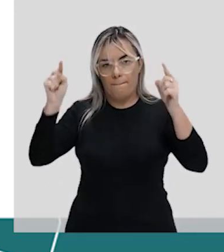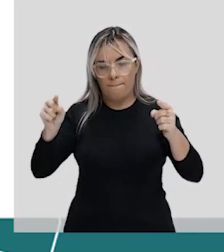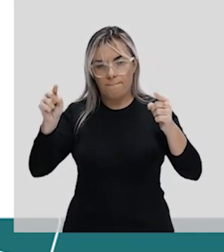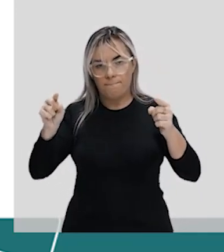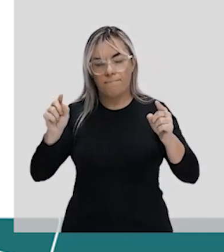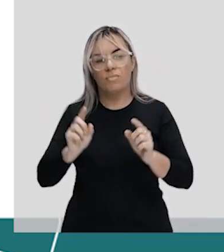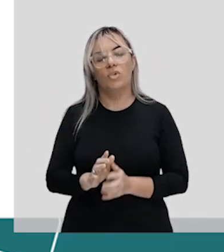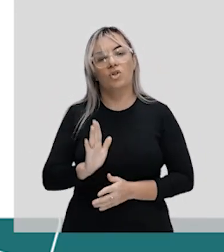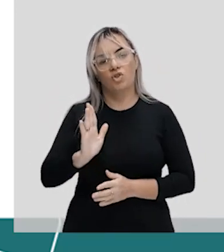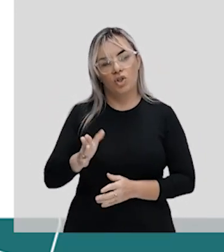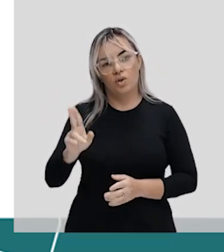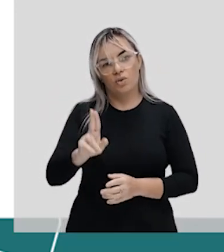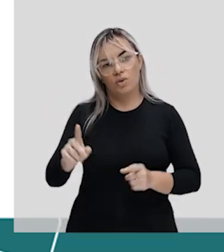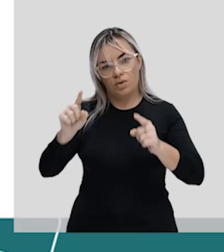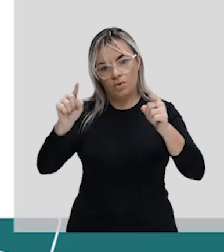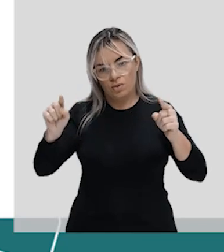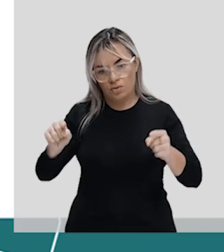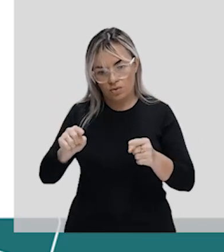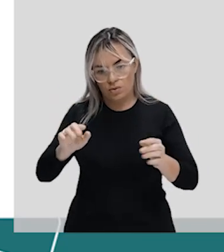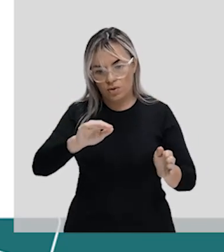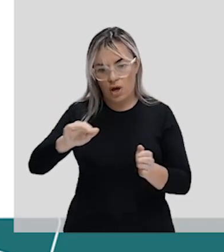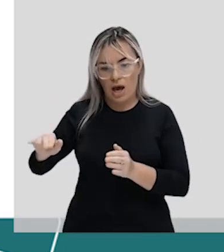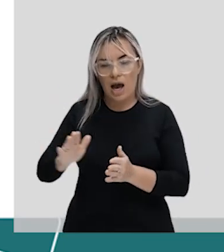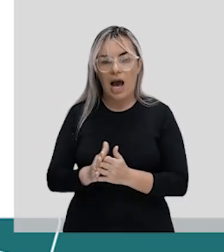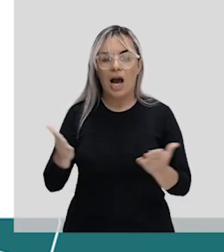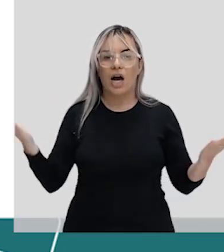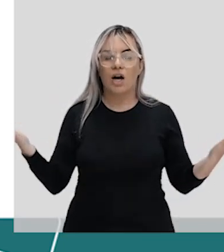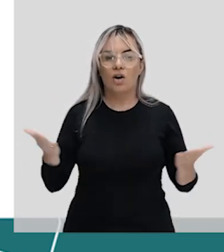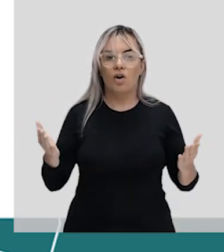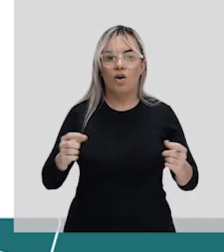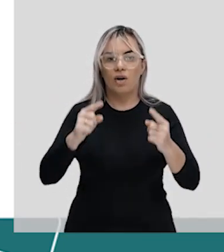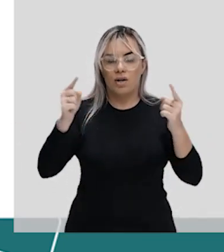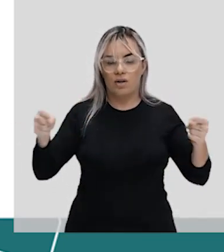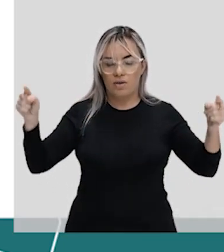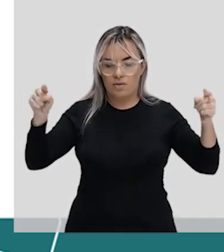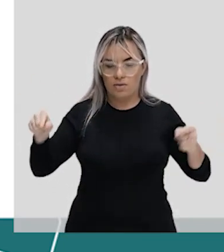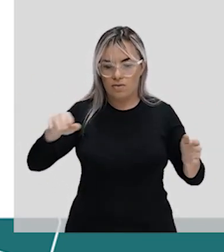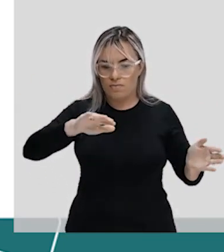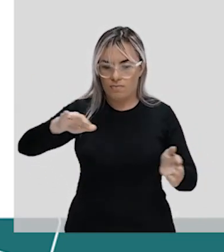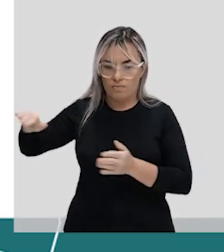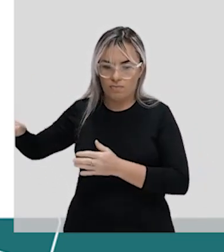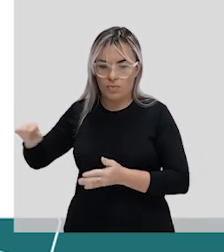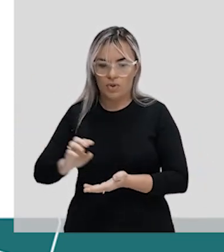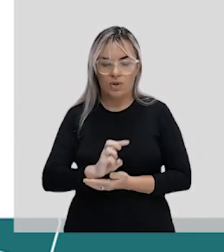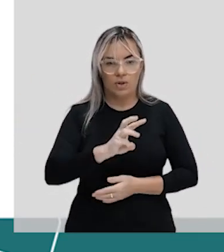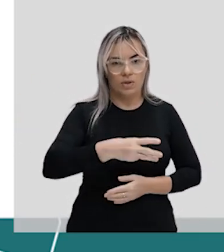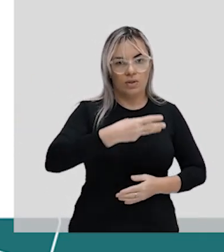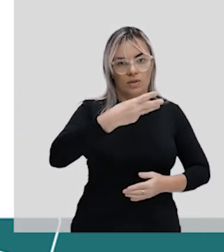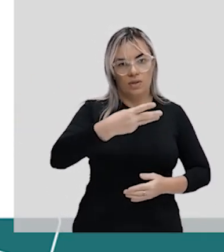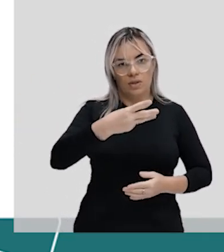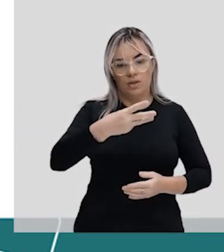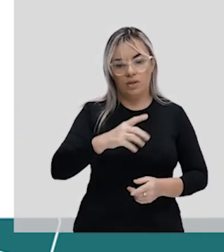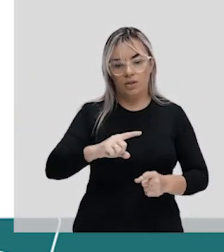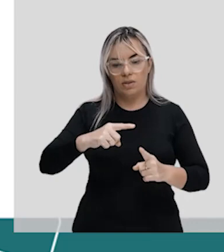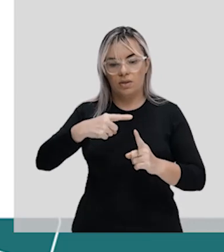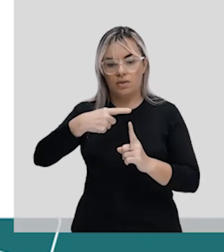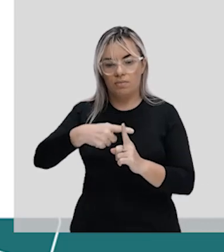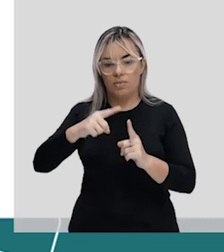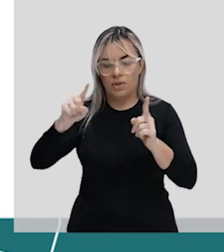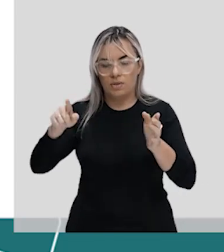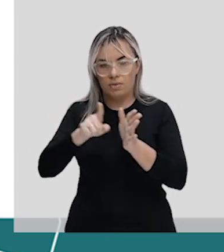colchetes, agora vamos eliminar as chaves. Dentro dela, quem é que nós temos? 3 mais menos 19, menos 8.